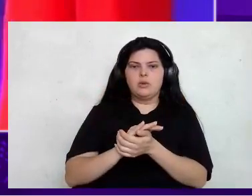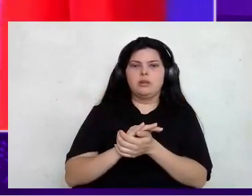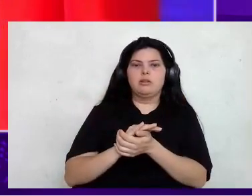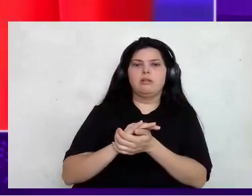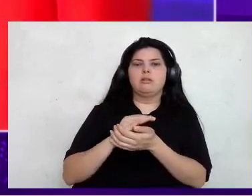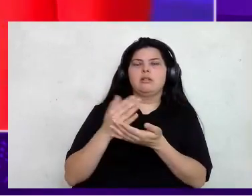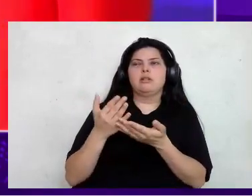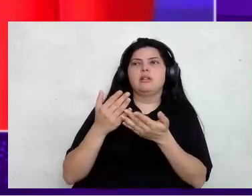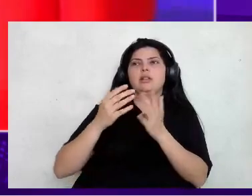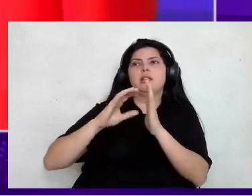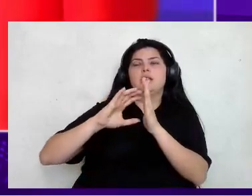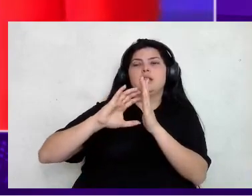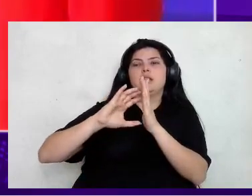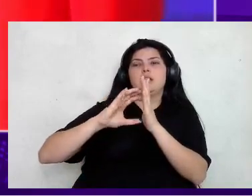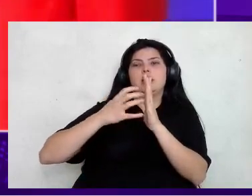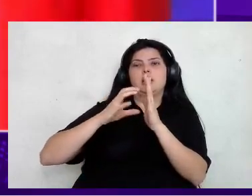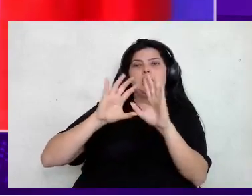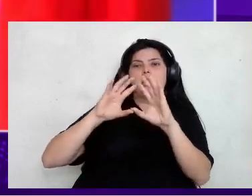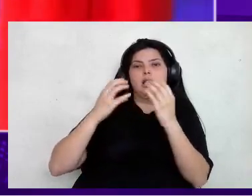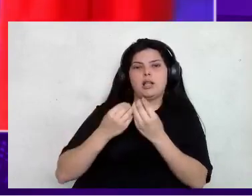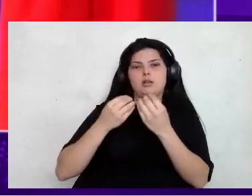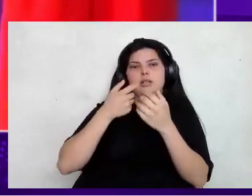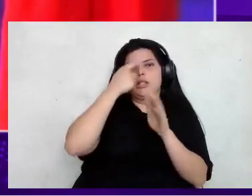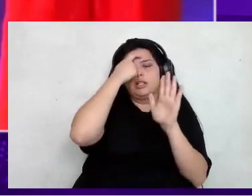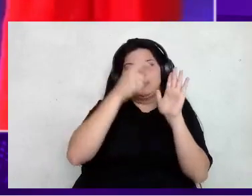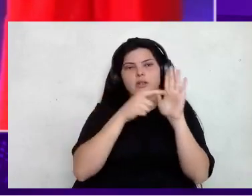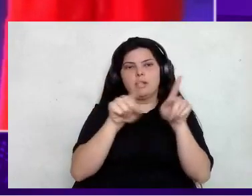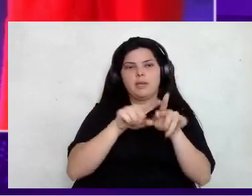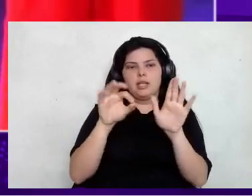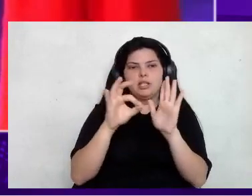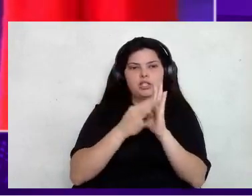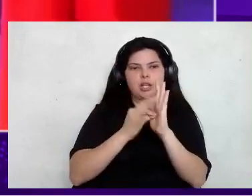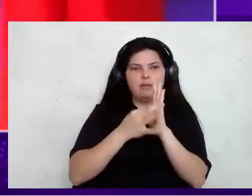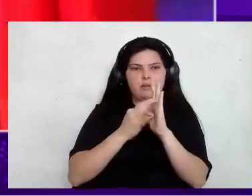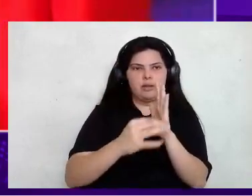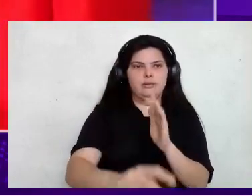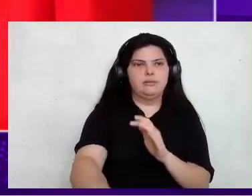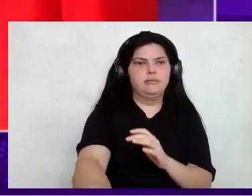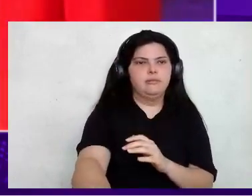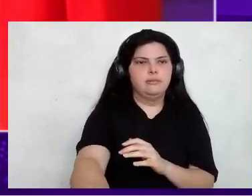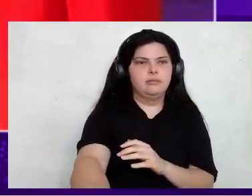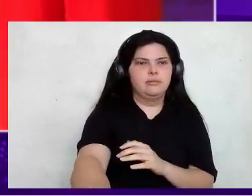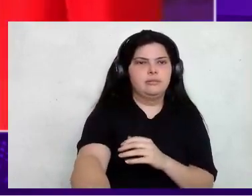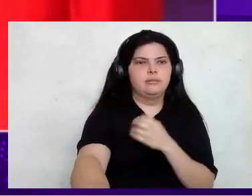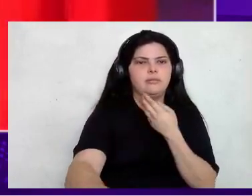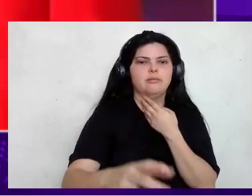e do Java, né, minha gente? Obrigada! Eu não falo de Java, aperto do Bruno, né?